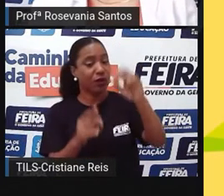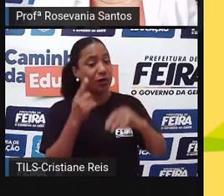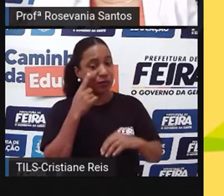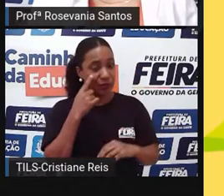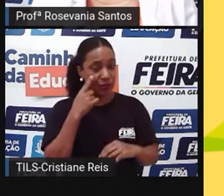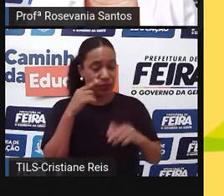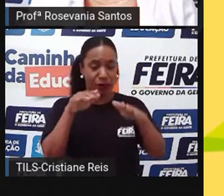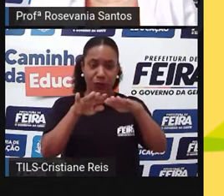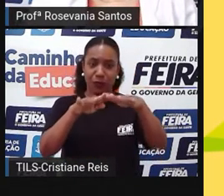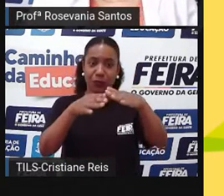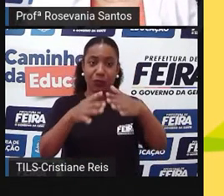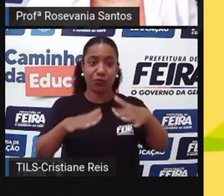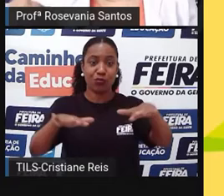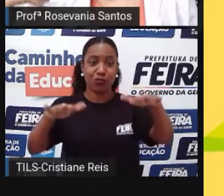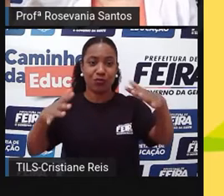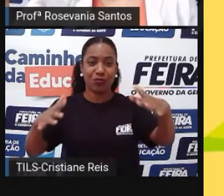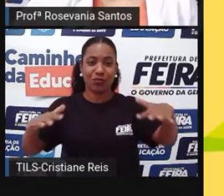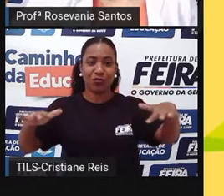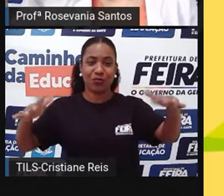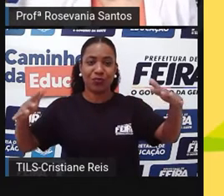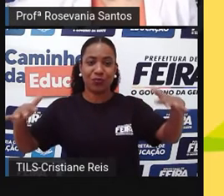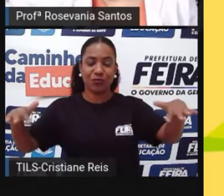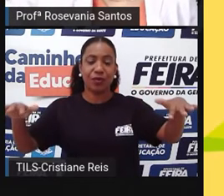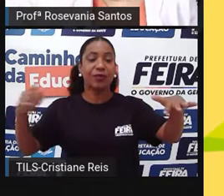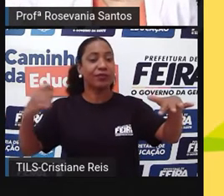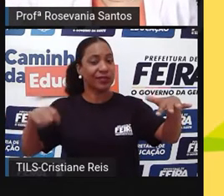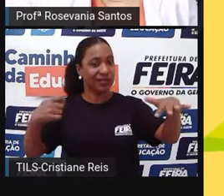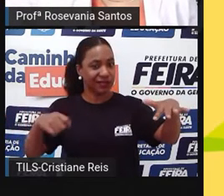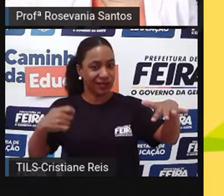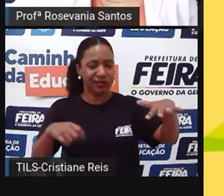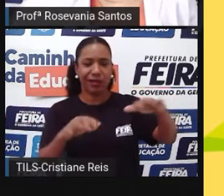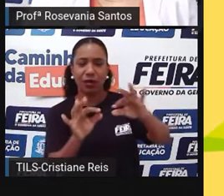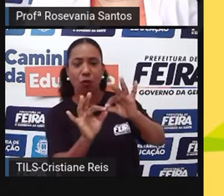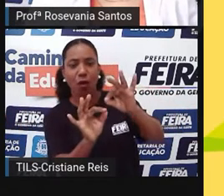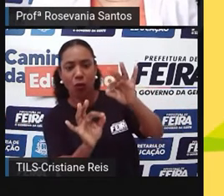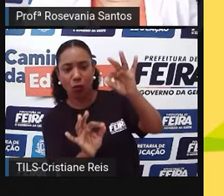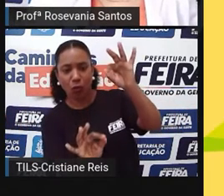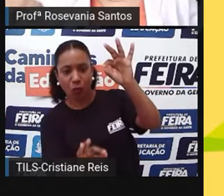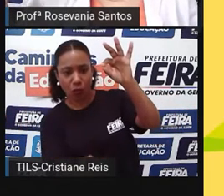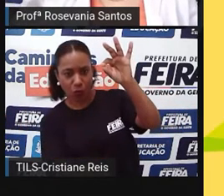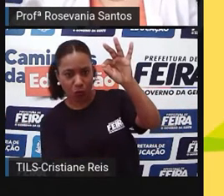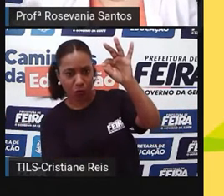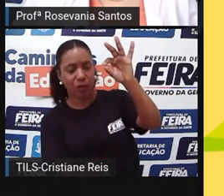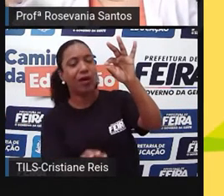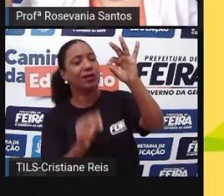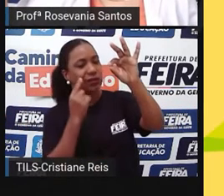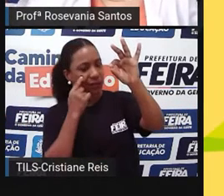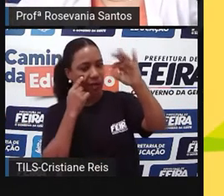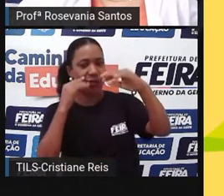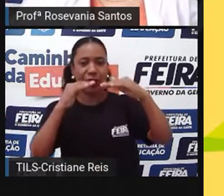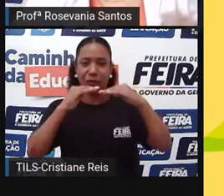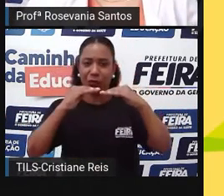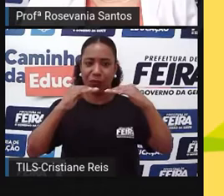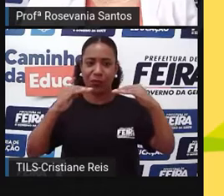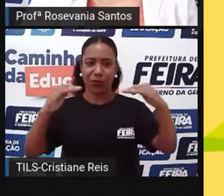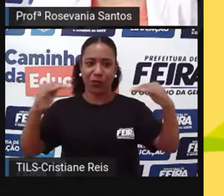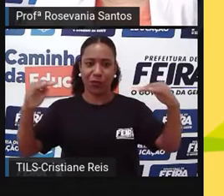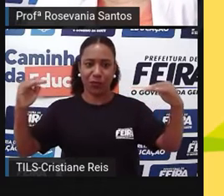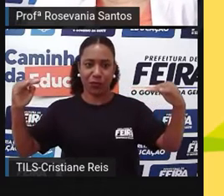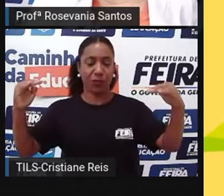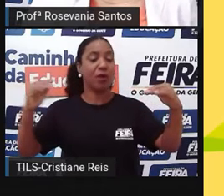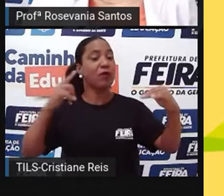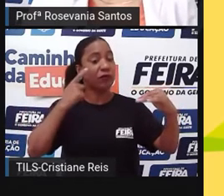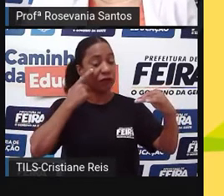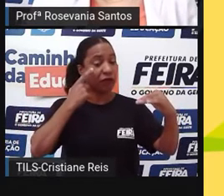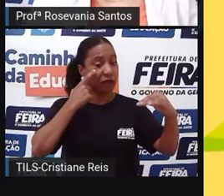baixa que o nível do mar, mas eu vou medir a partir do nível do mar. E aí você passa a ter uma altitude positiva ou uma